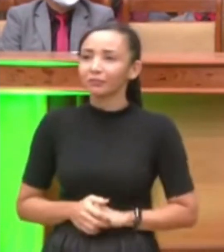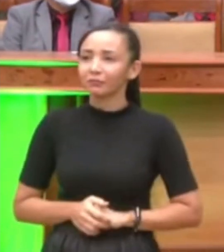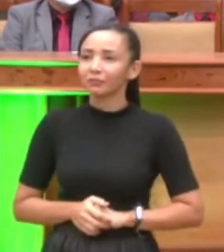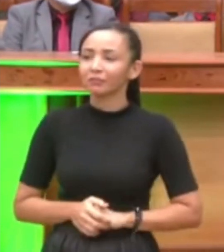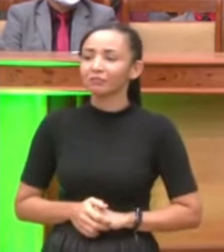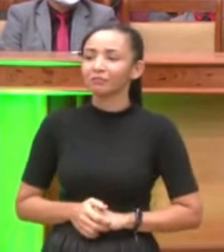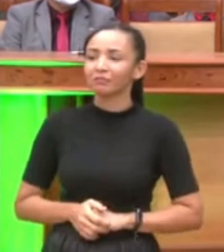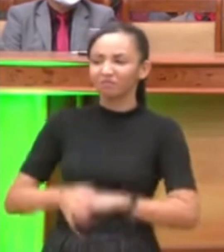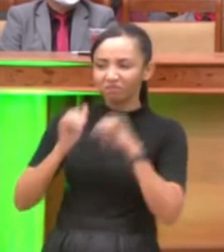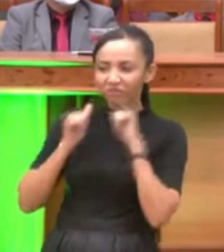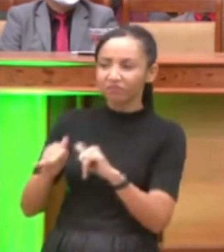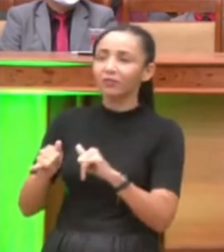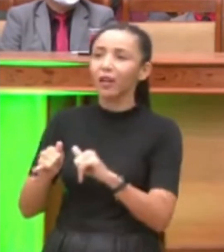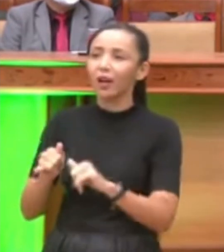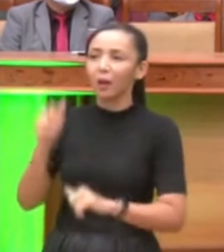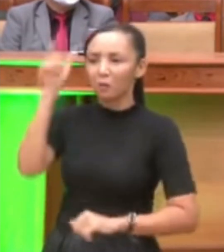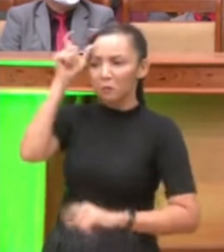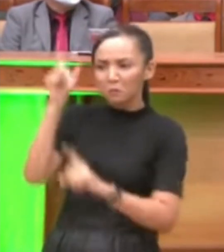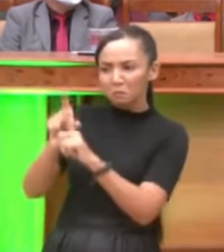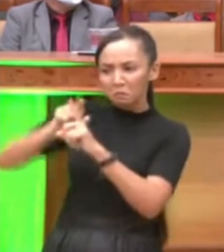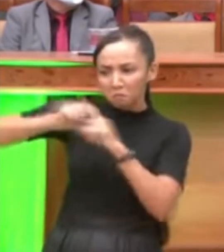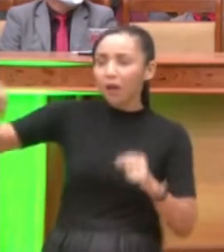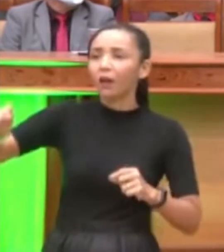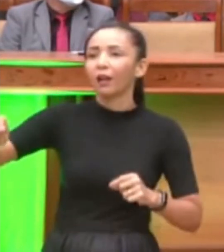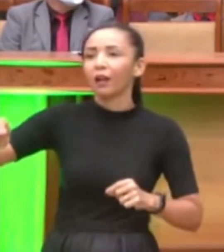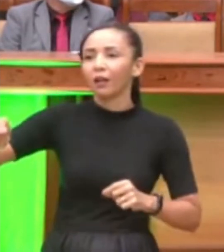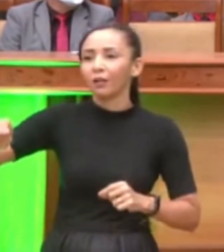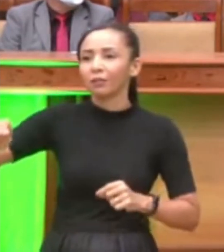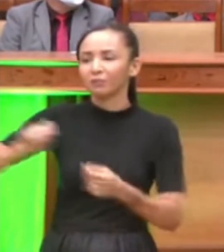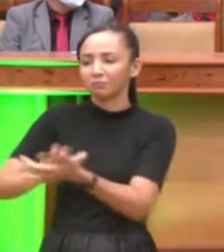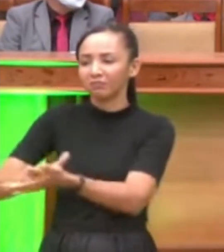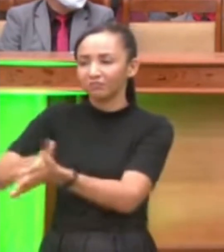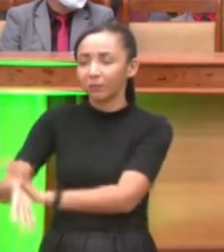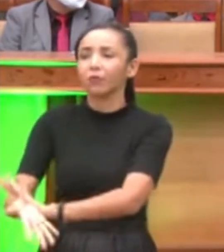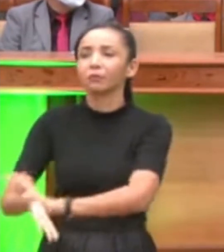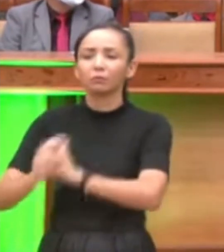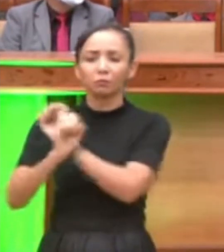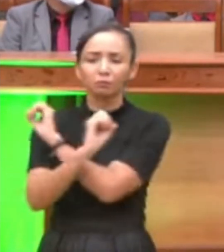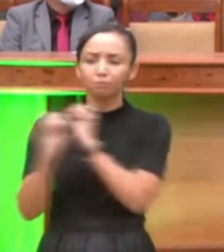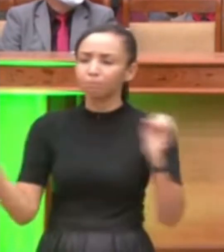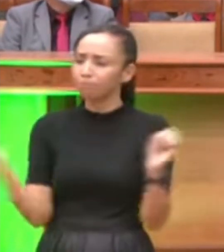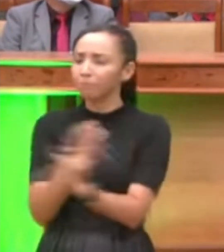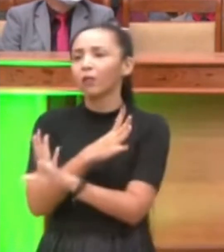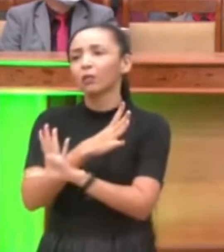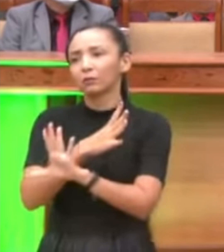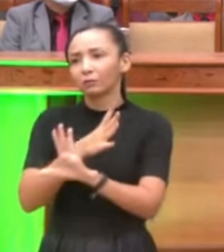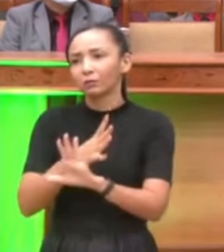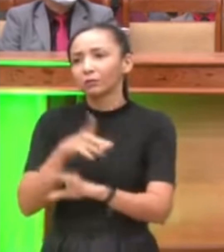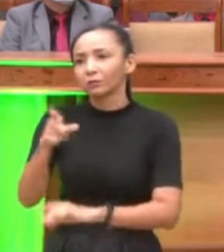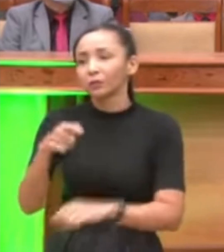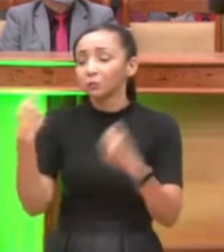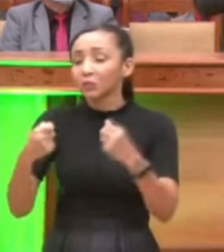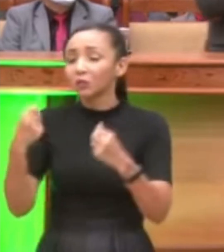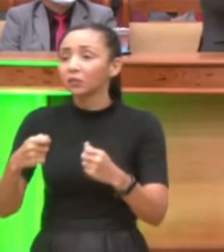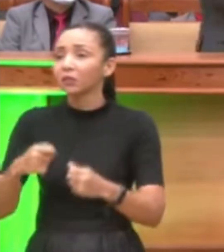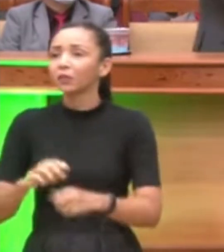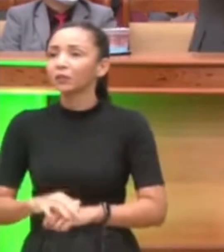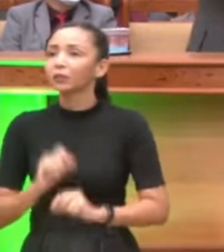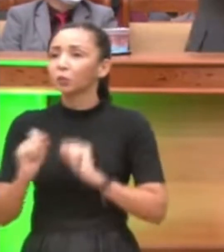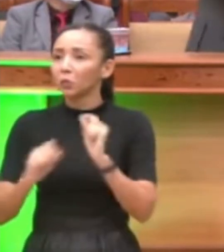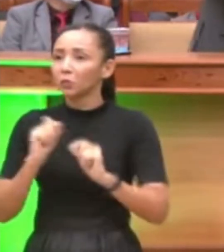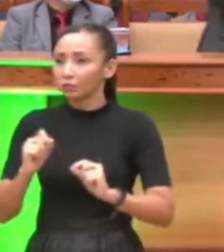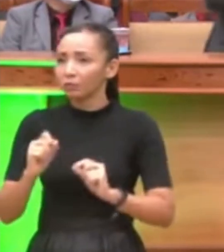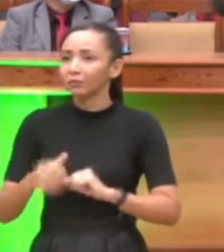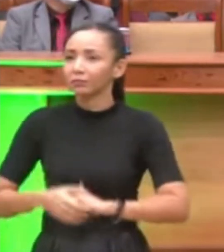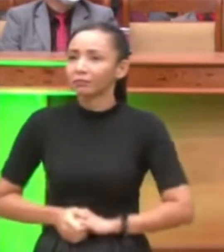pra ele, aí pronto até ele sair até ele sair, pronto mas você tem que ter autoridade de Deus, sim ou não